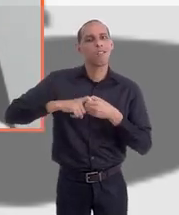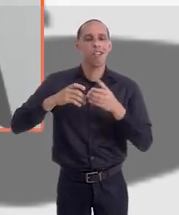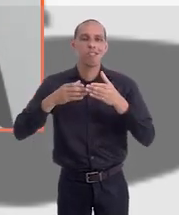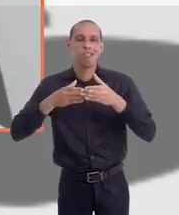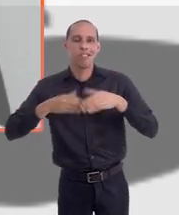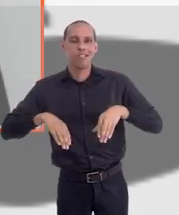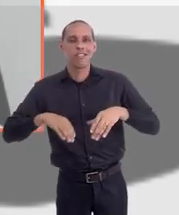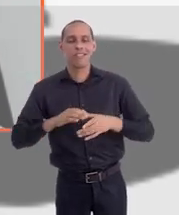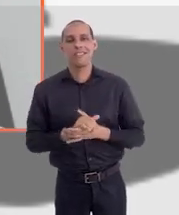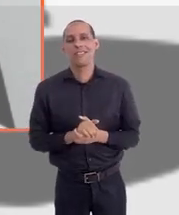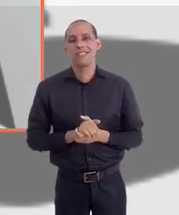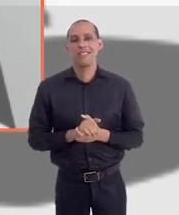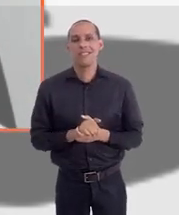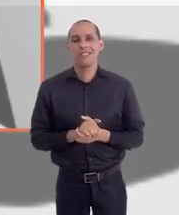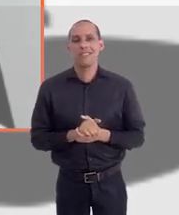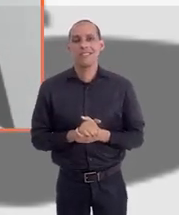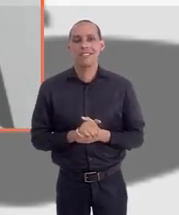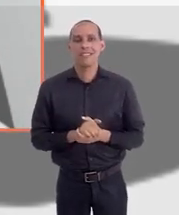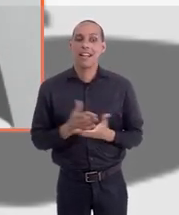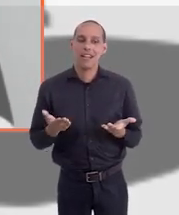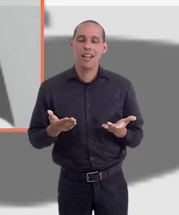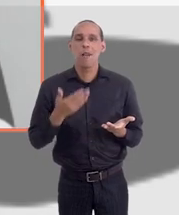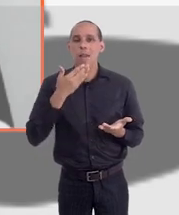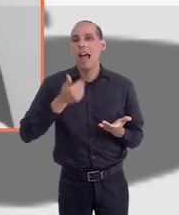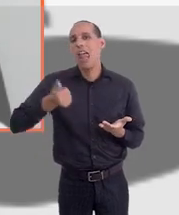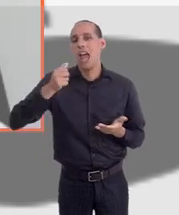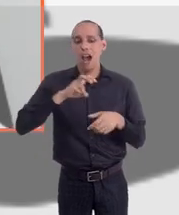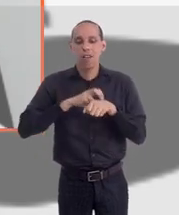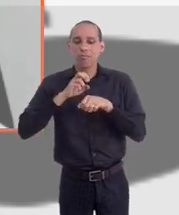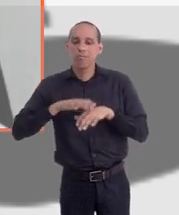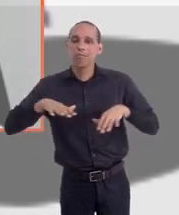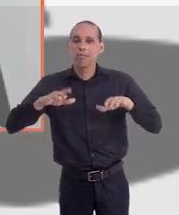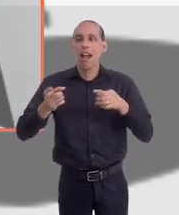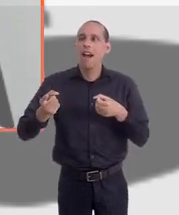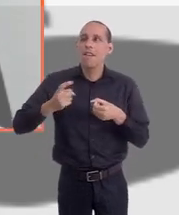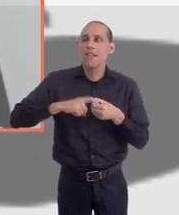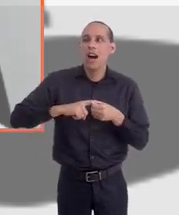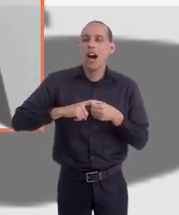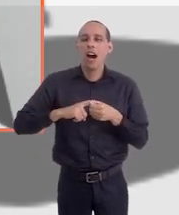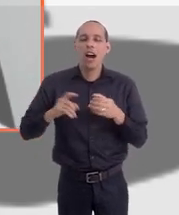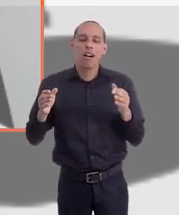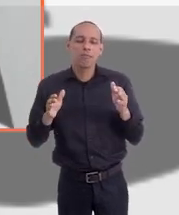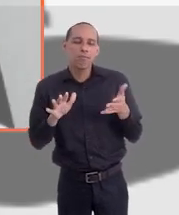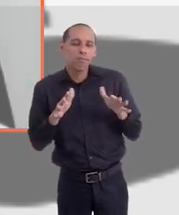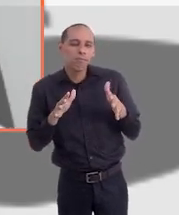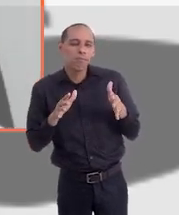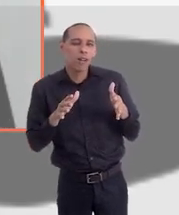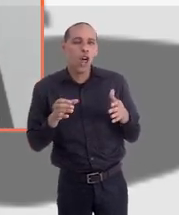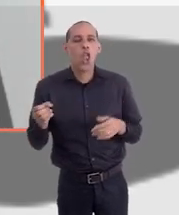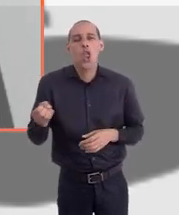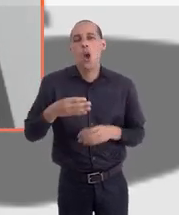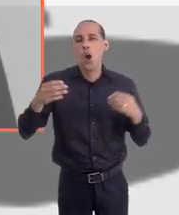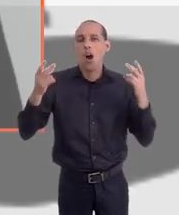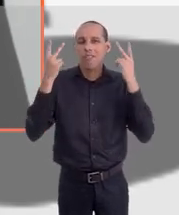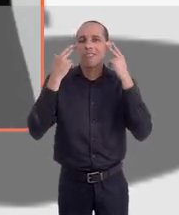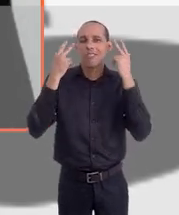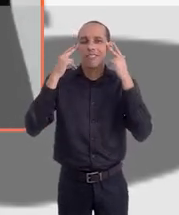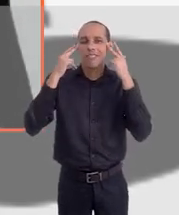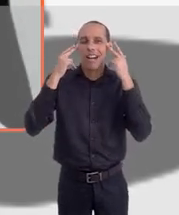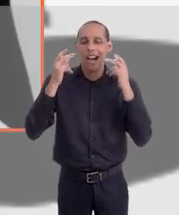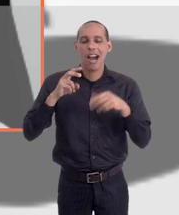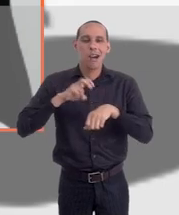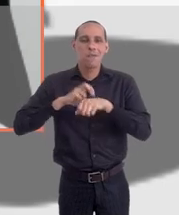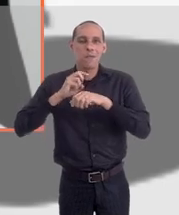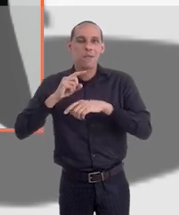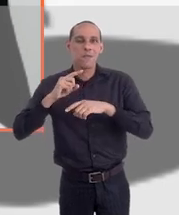concursos com a volta aí da situação, melhorando um pouco da pandemia, voltando um pouco dentro do novo normal da nossa vida após